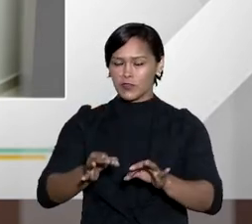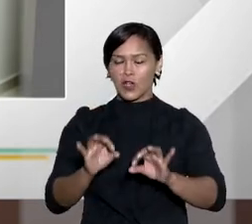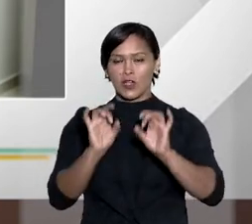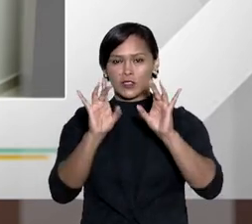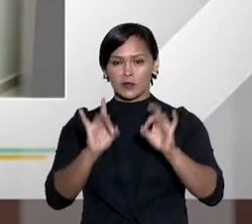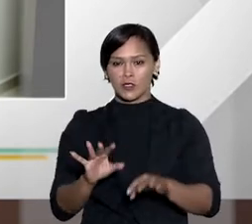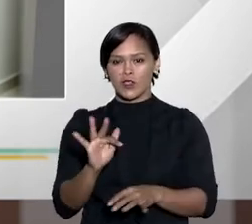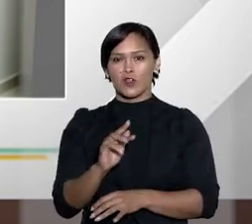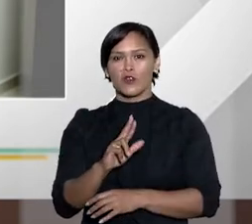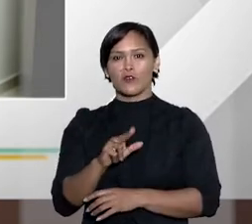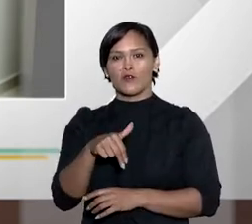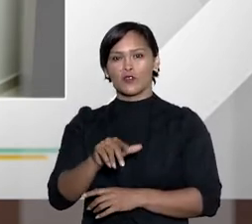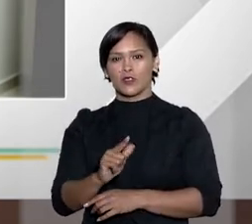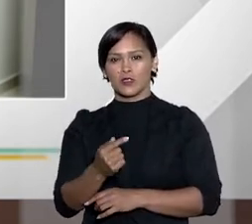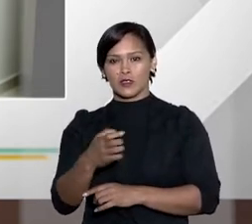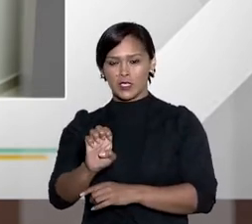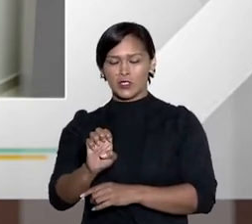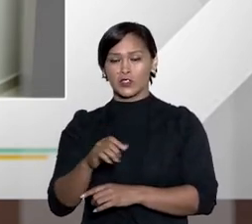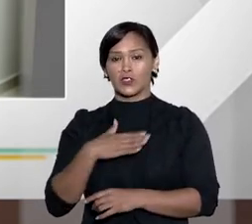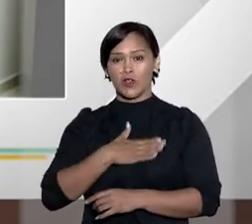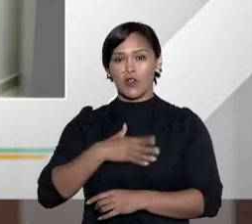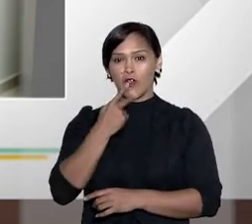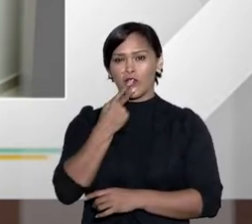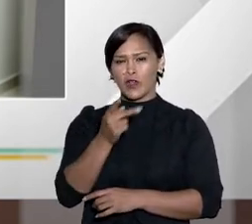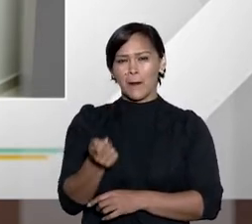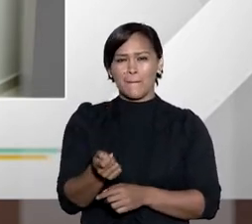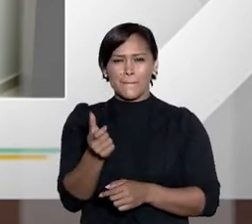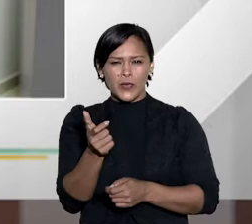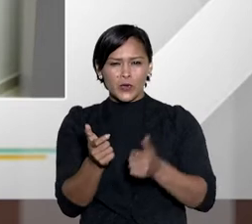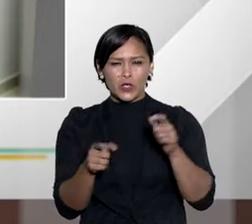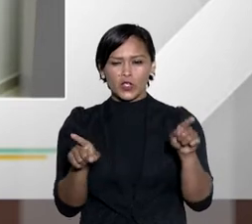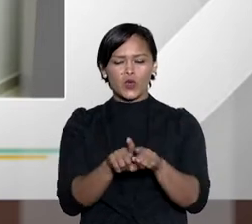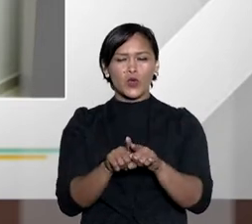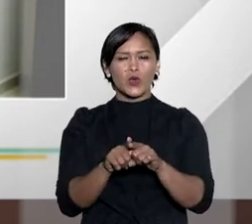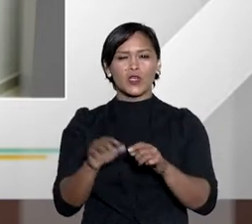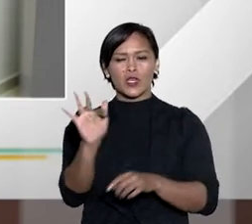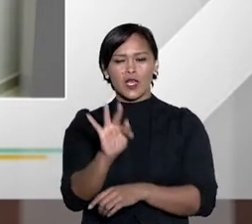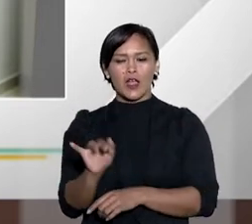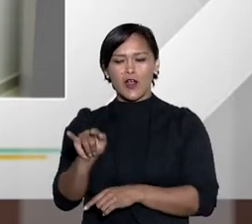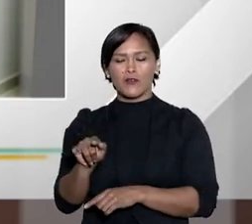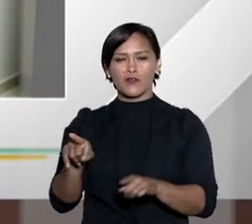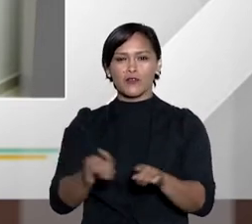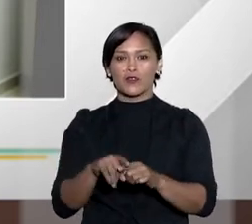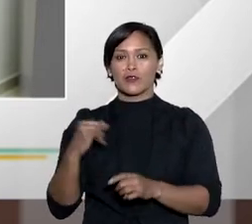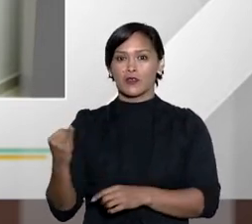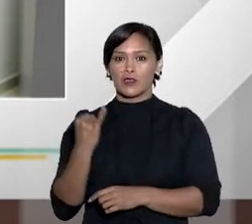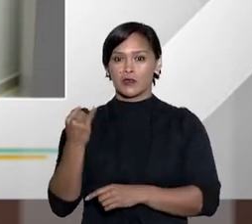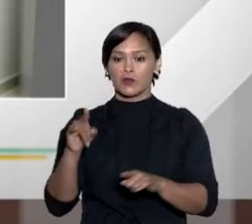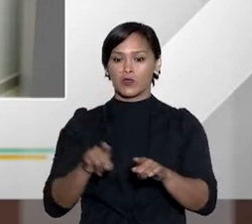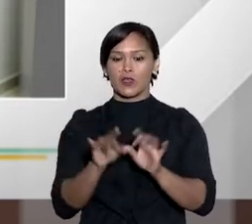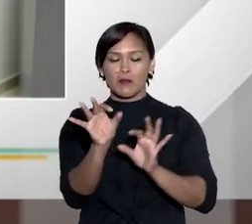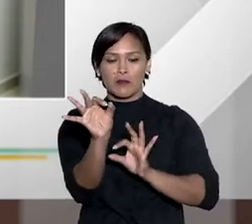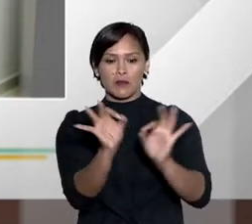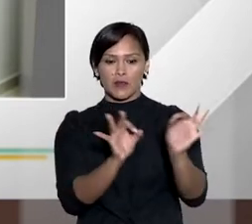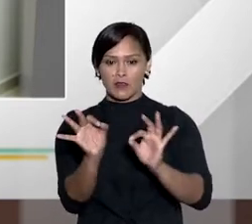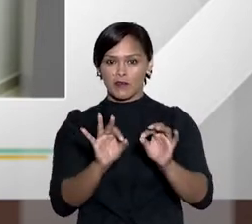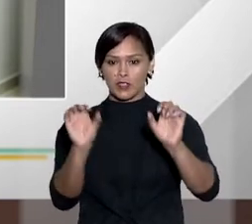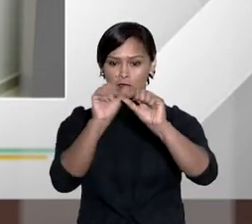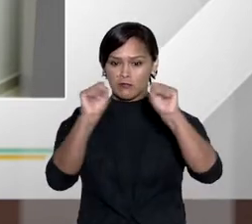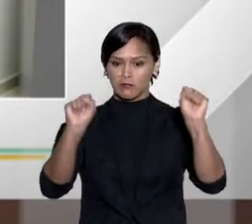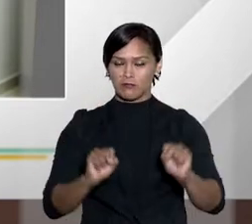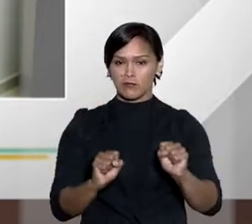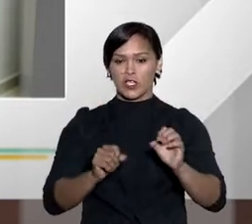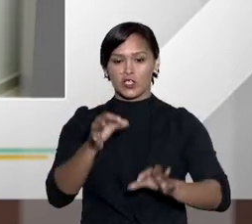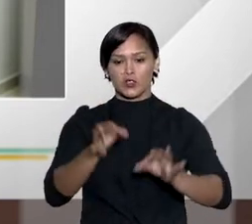Eu gostaria que o senhor nos falasse um pouquinho sobre o que é esse fórum e a importância dele para o aperfeiçoamento do sistema de